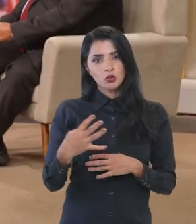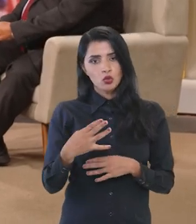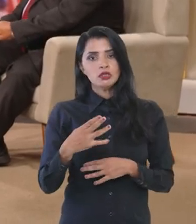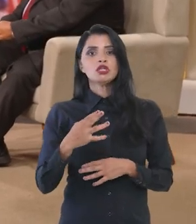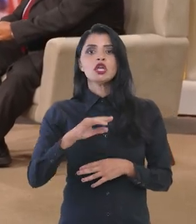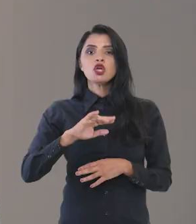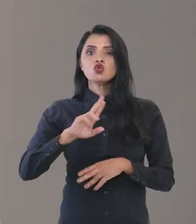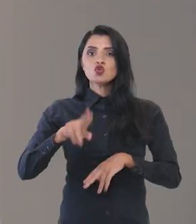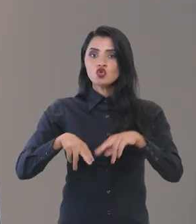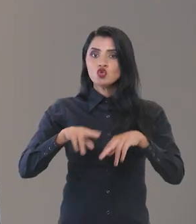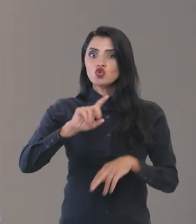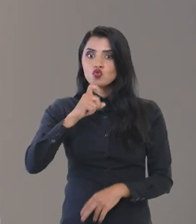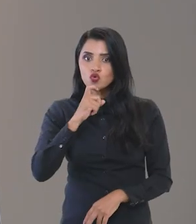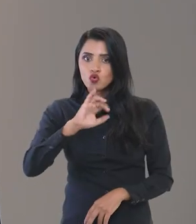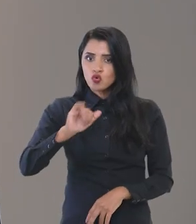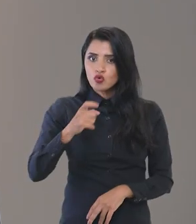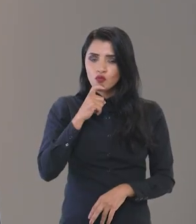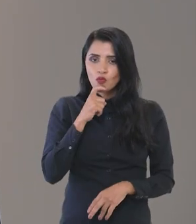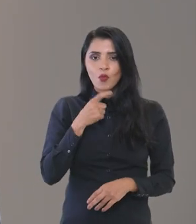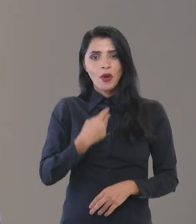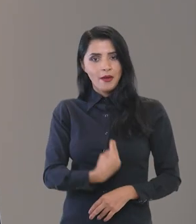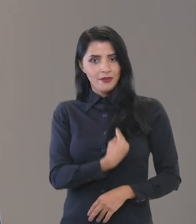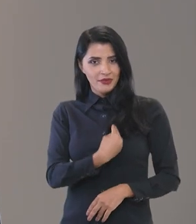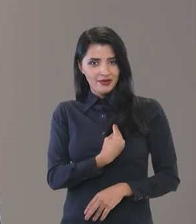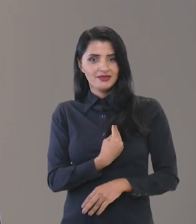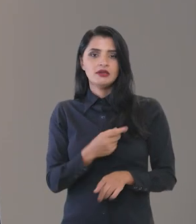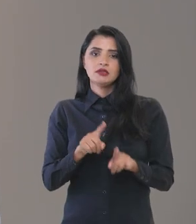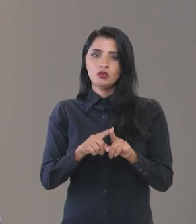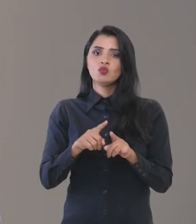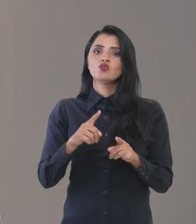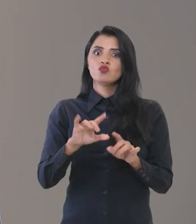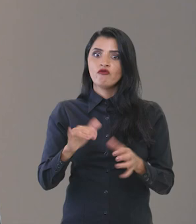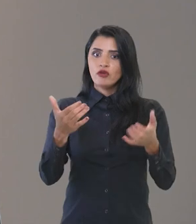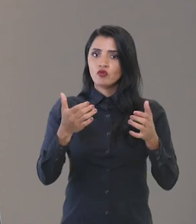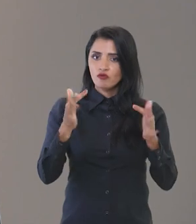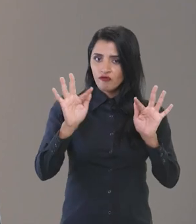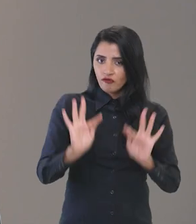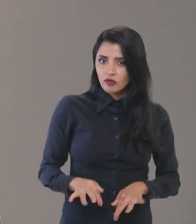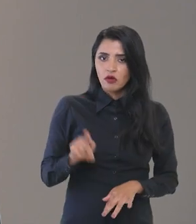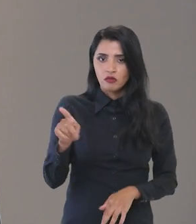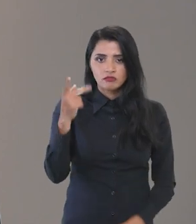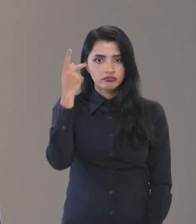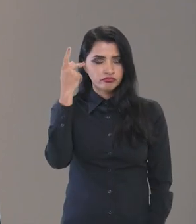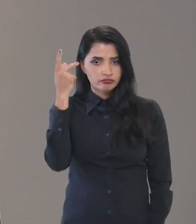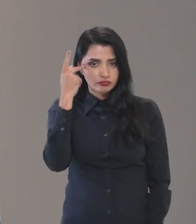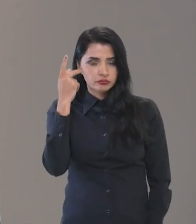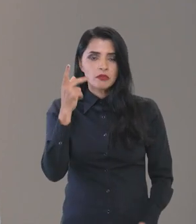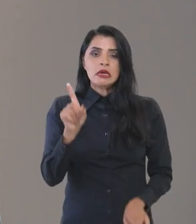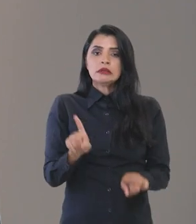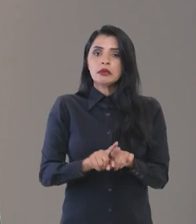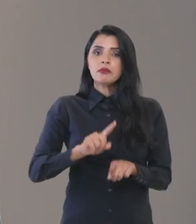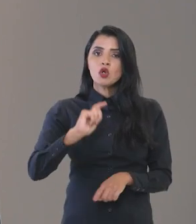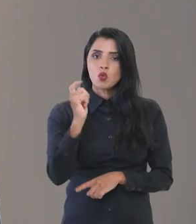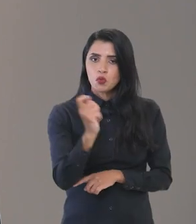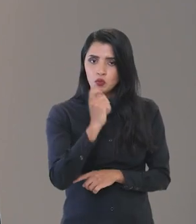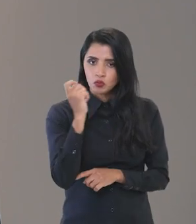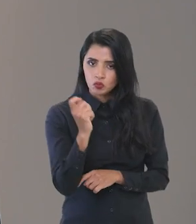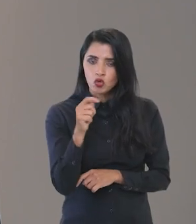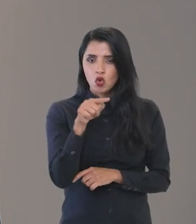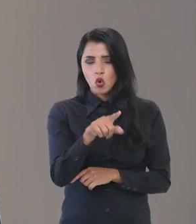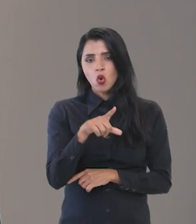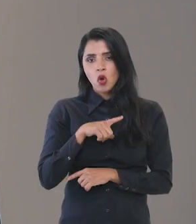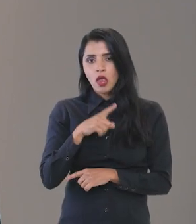14 de julho, com a presença do presidente Lula no evento final em São Paulo. O Rio Grande do Sul,